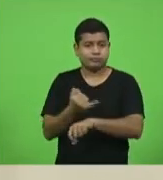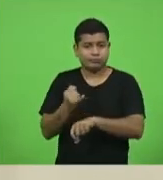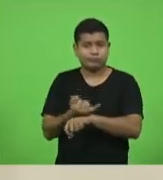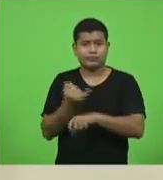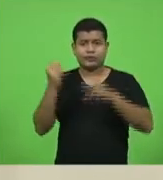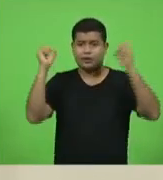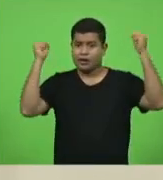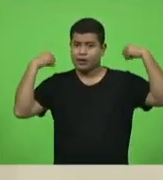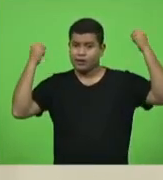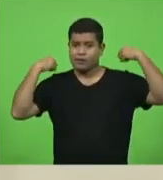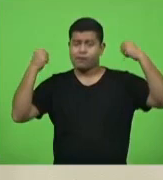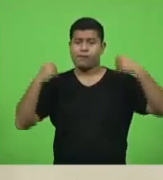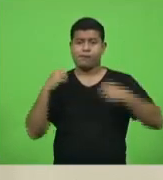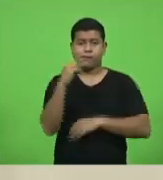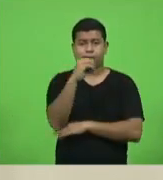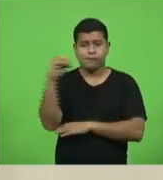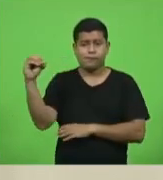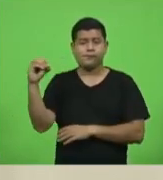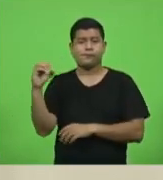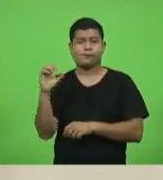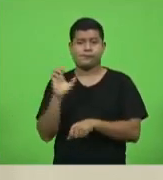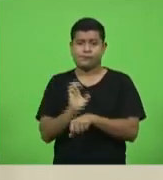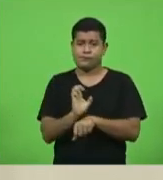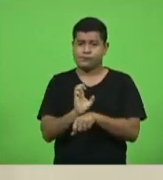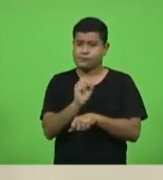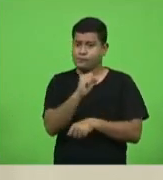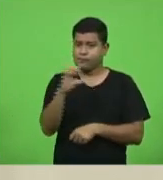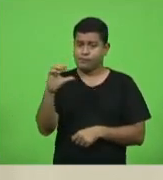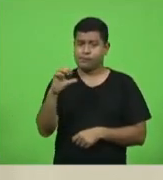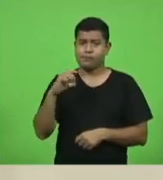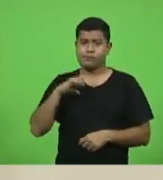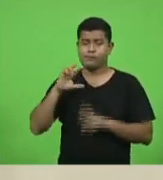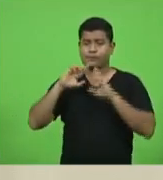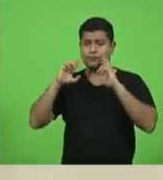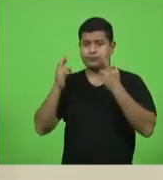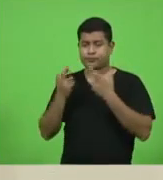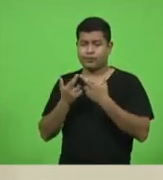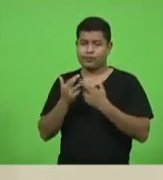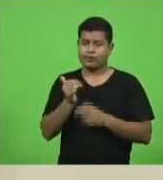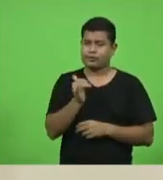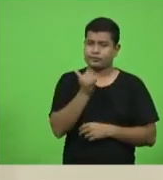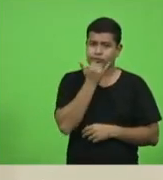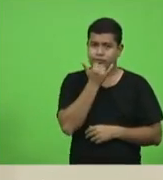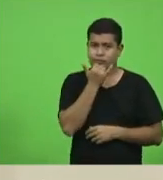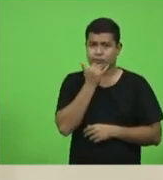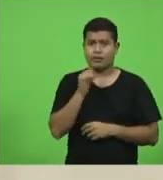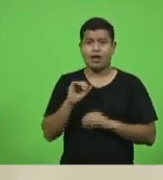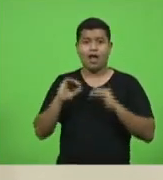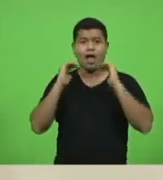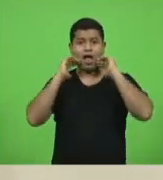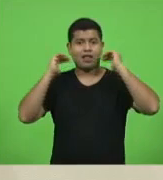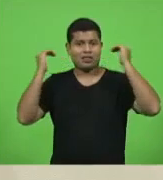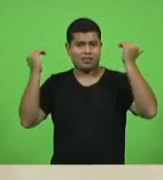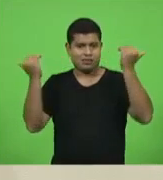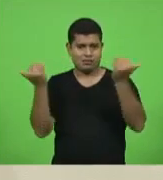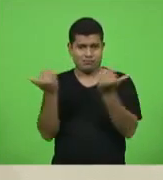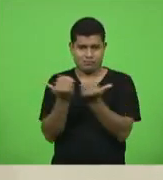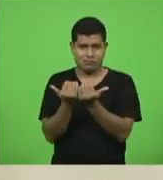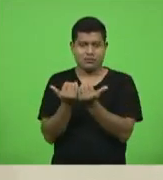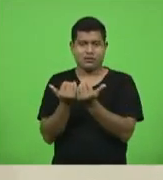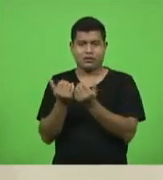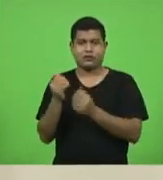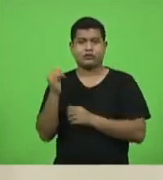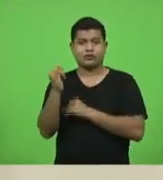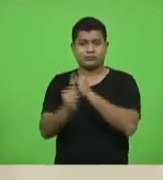escolas no oeste de Santa Catarina, que fizeram reuniões, melhor dizendo, assembleias virtuais com os